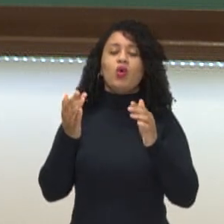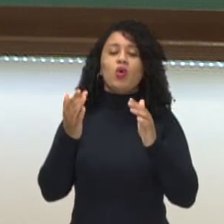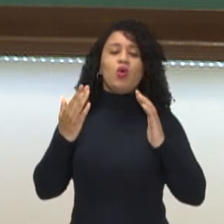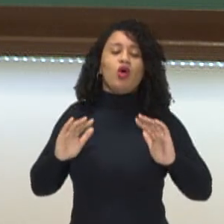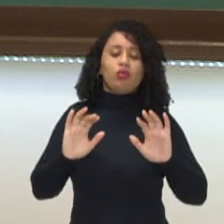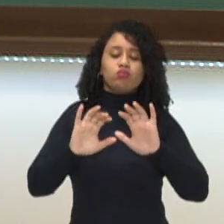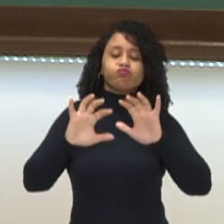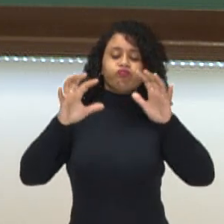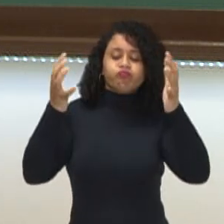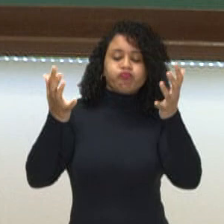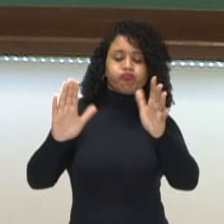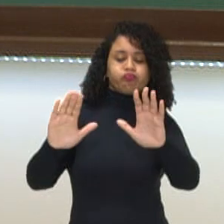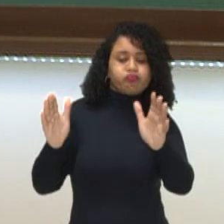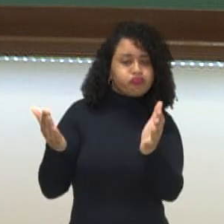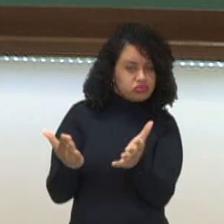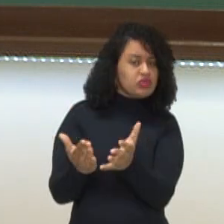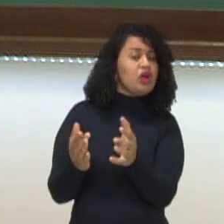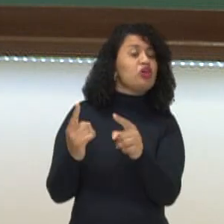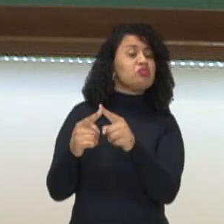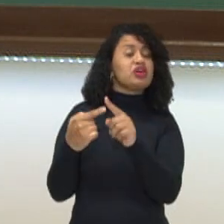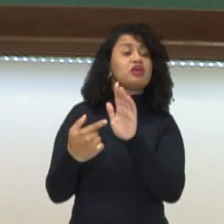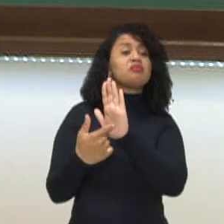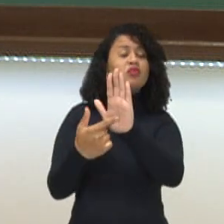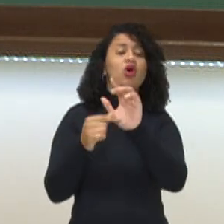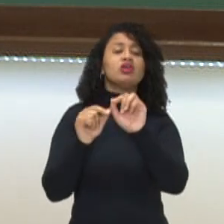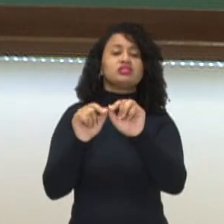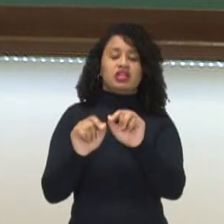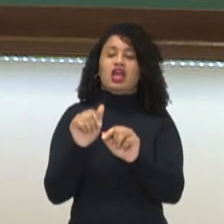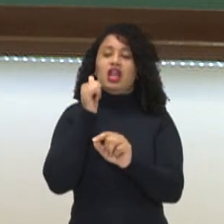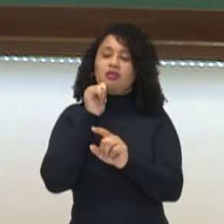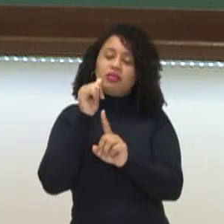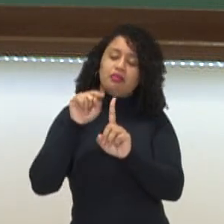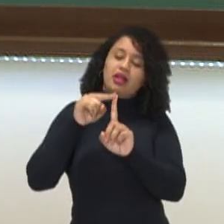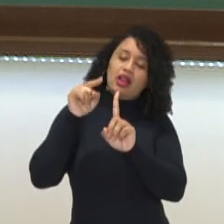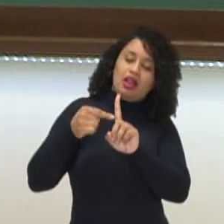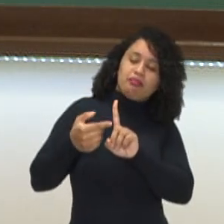volumoso, porque ela vai remeter à fertilidade também.